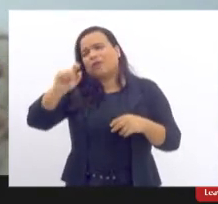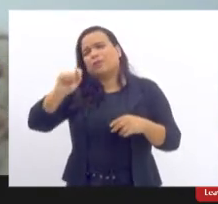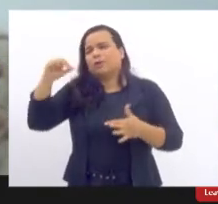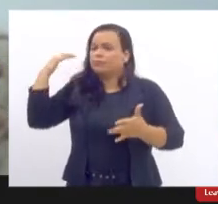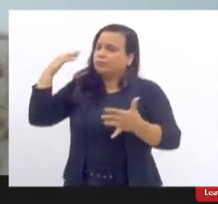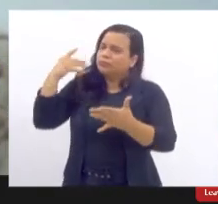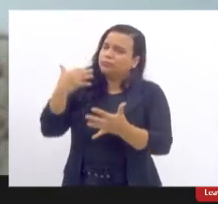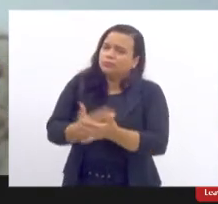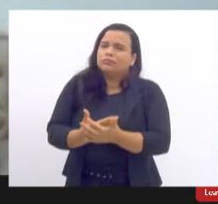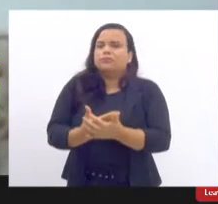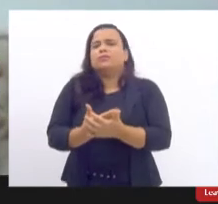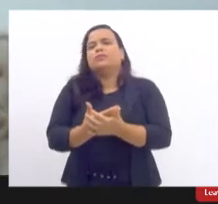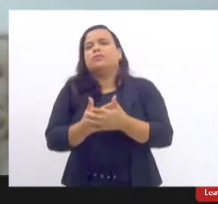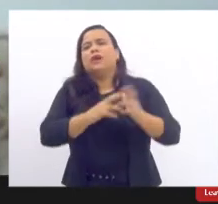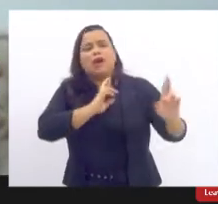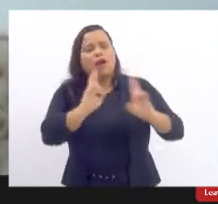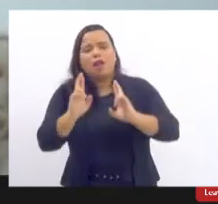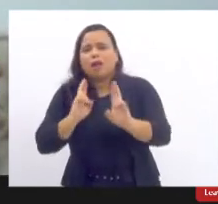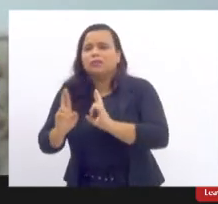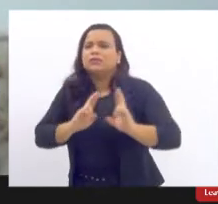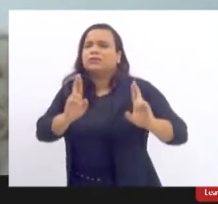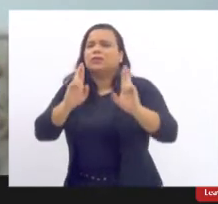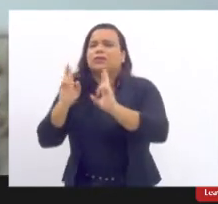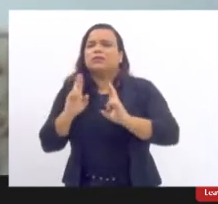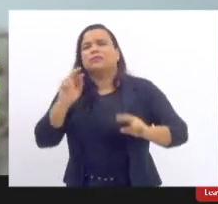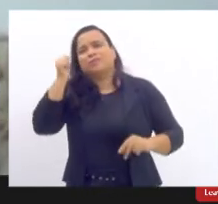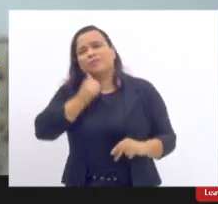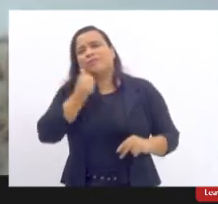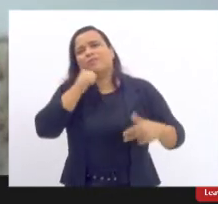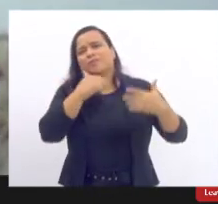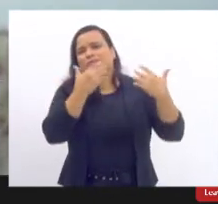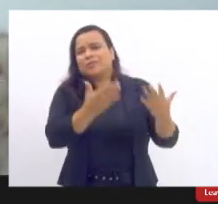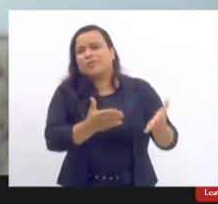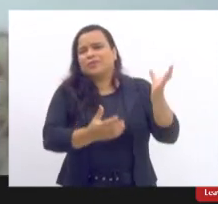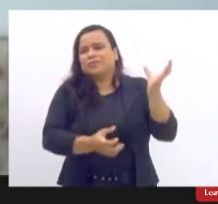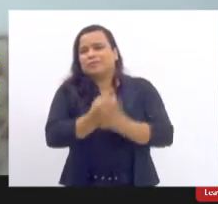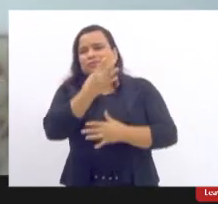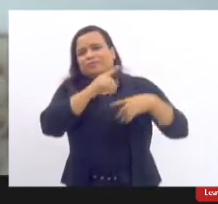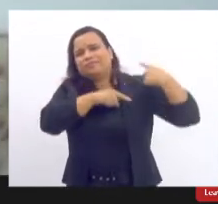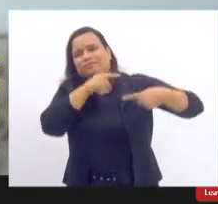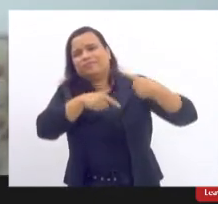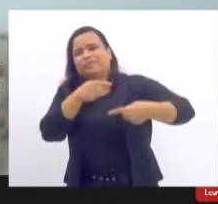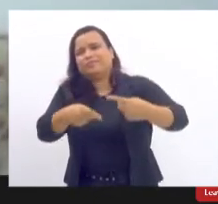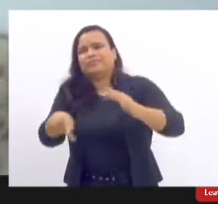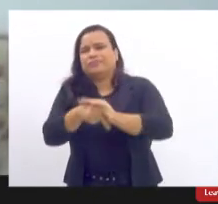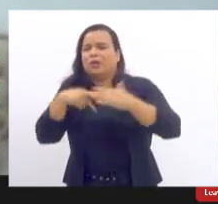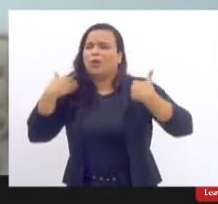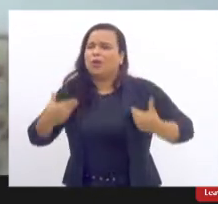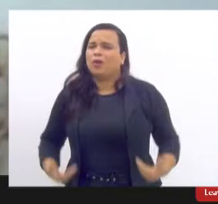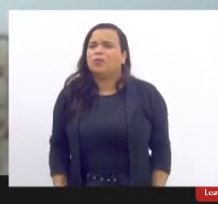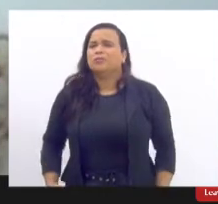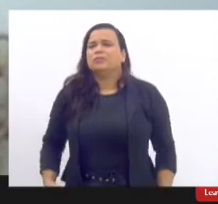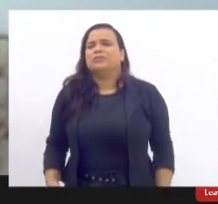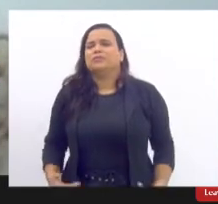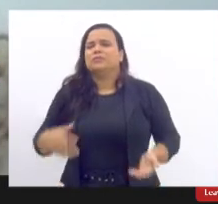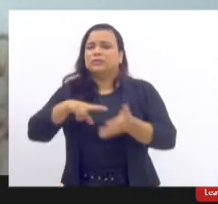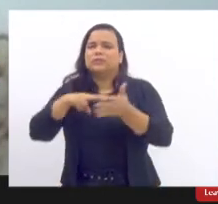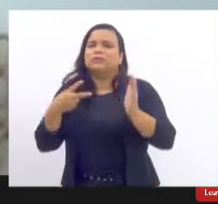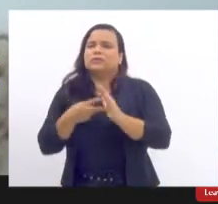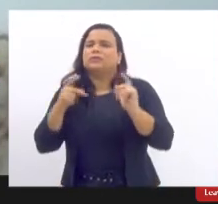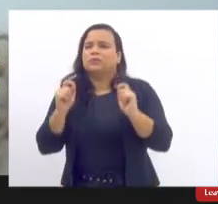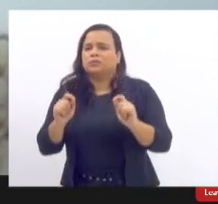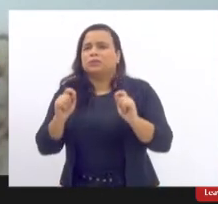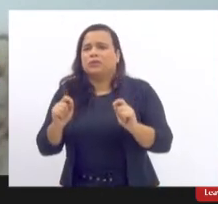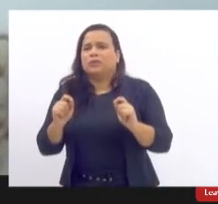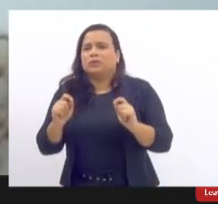mulher nas suas insígnias, a construção identitária tem com o corpo. Ou seja, o que é